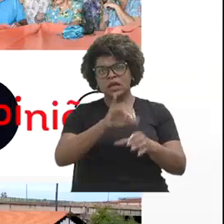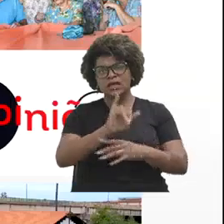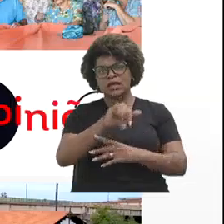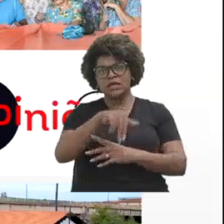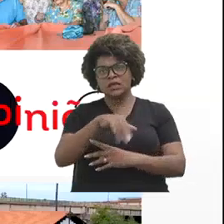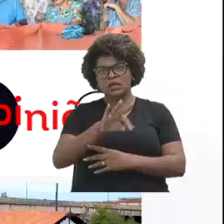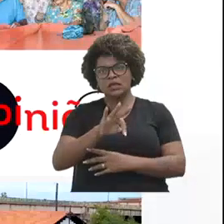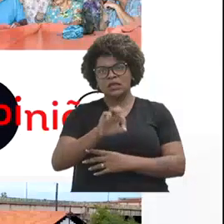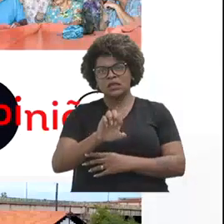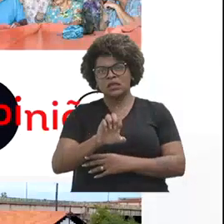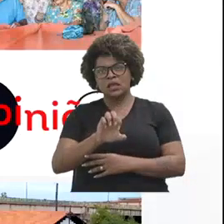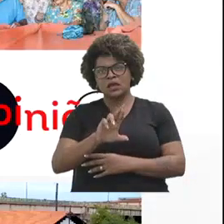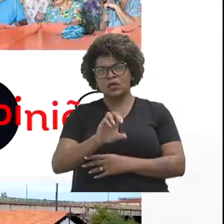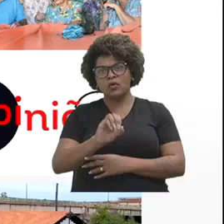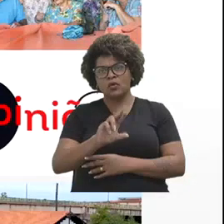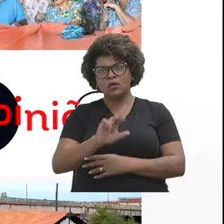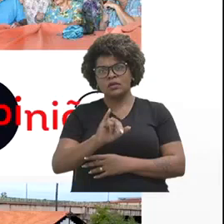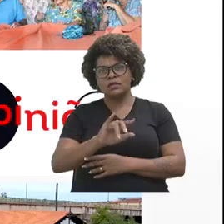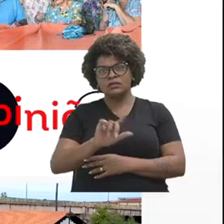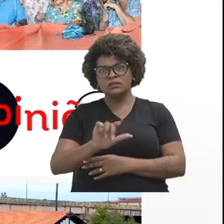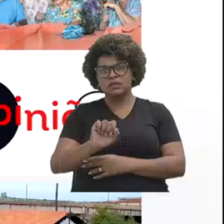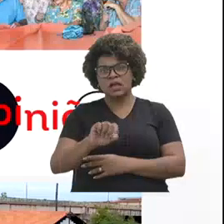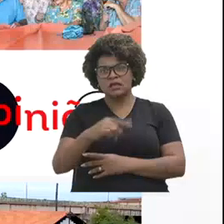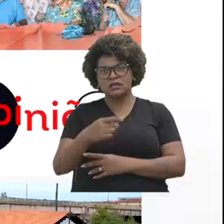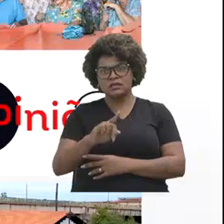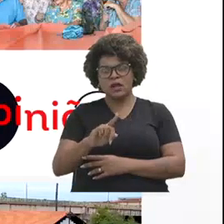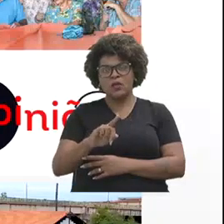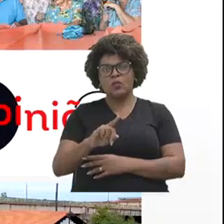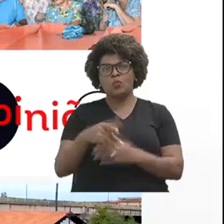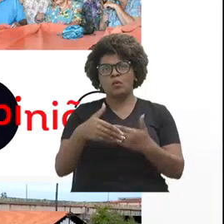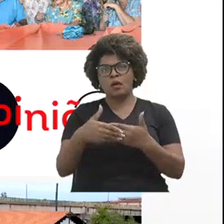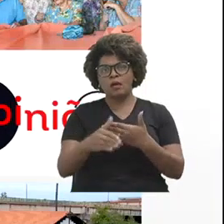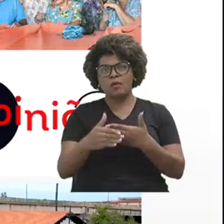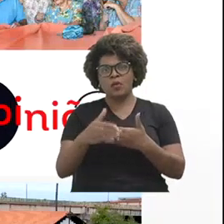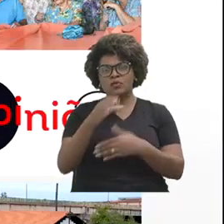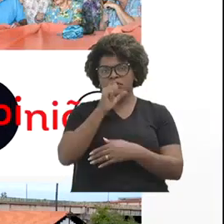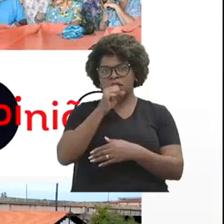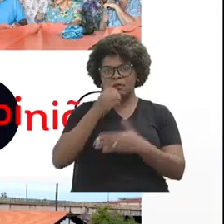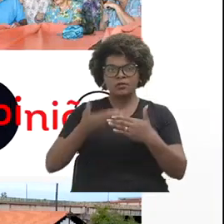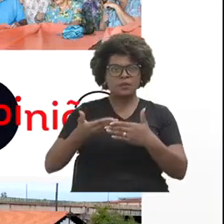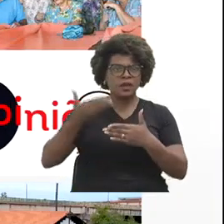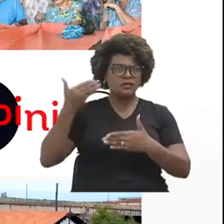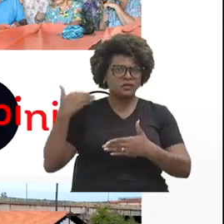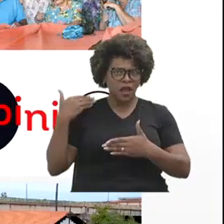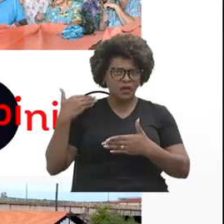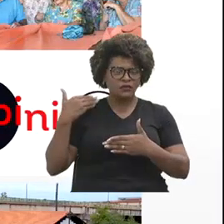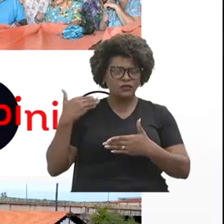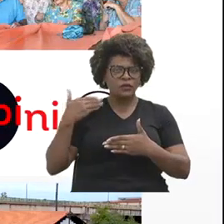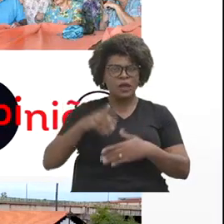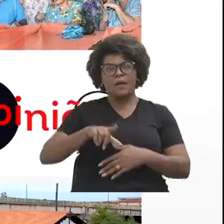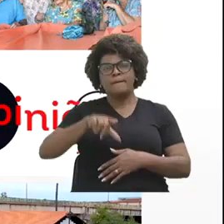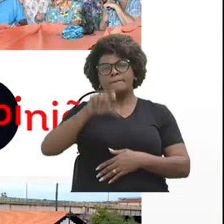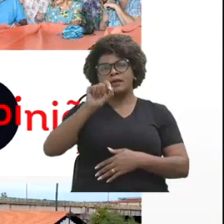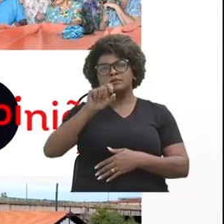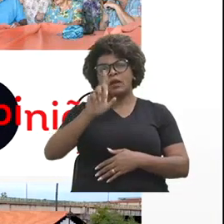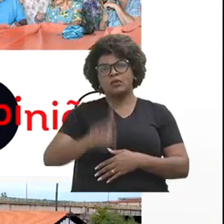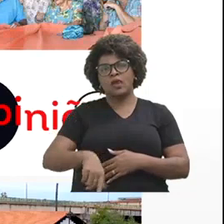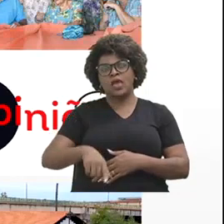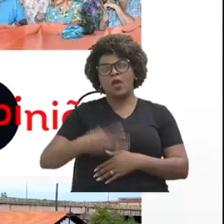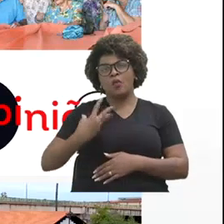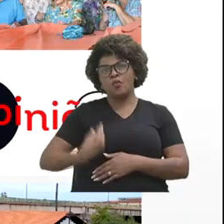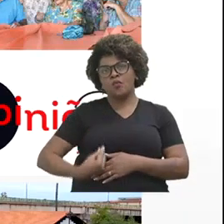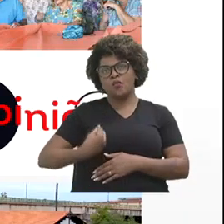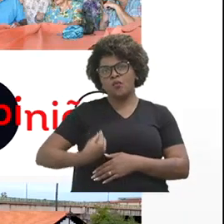sábado passado, agora. É um programa que vai privilegiar o vivo e privilegiar a programação do interior,